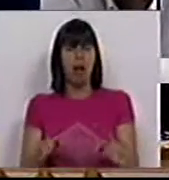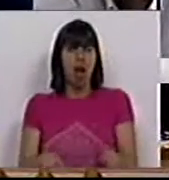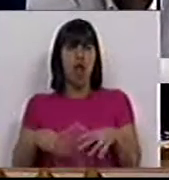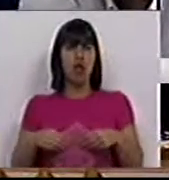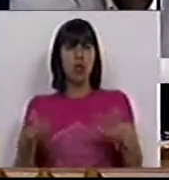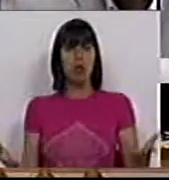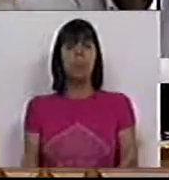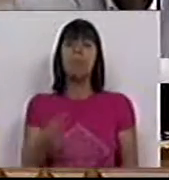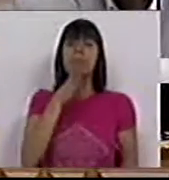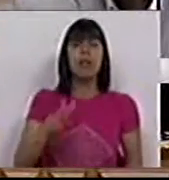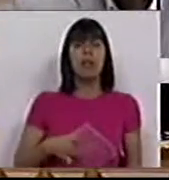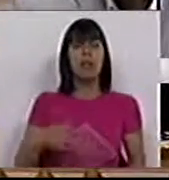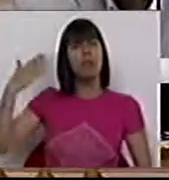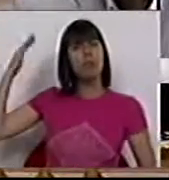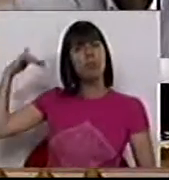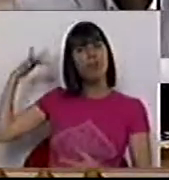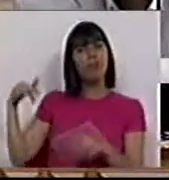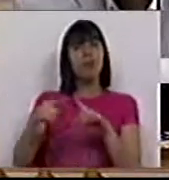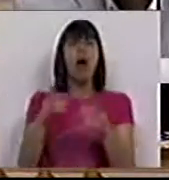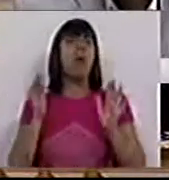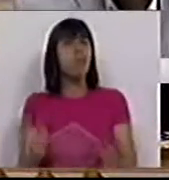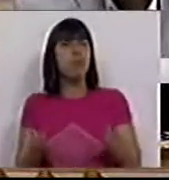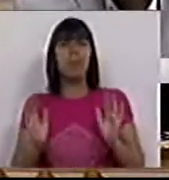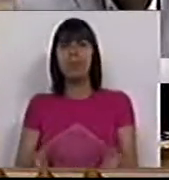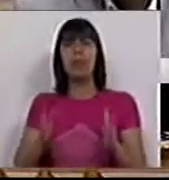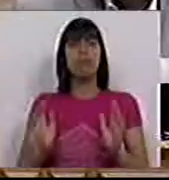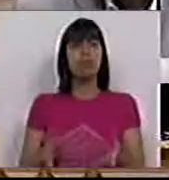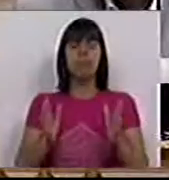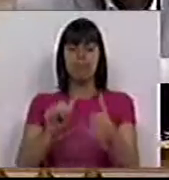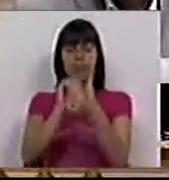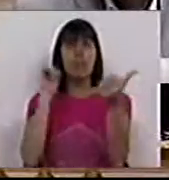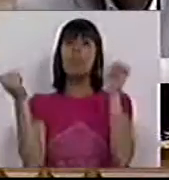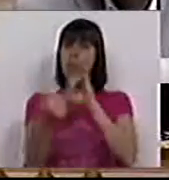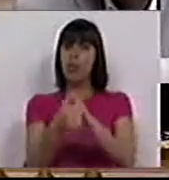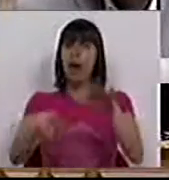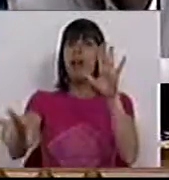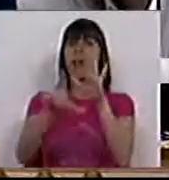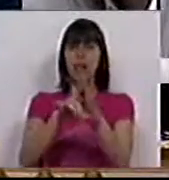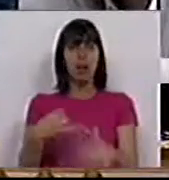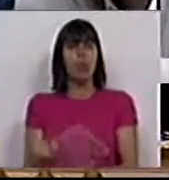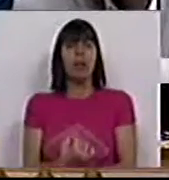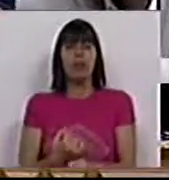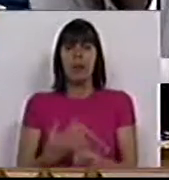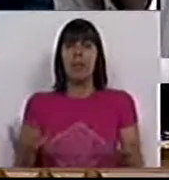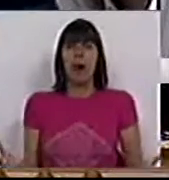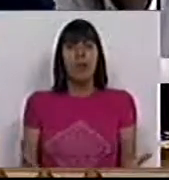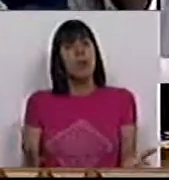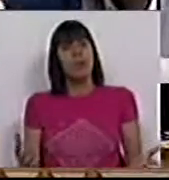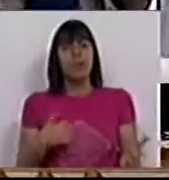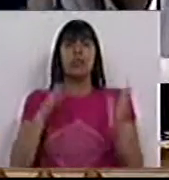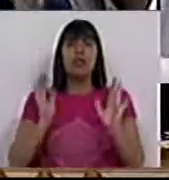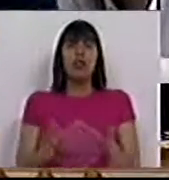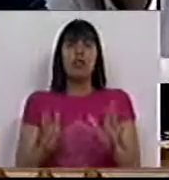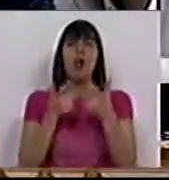assume. Disse-nos há tempos que não precisávamos de mudar a legislação do trabalho. Já